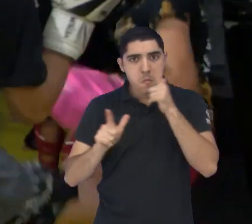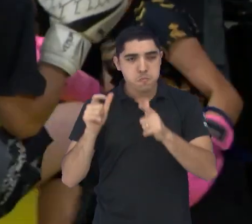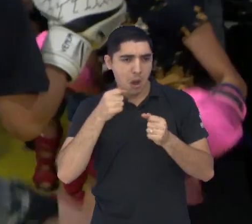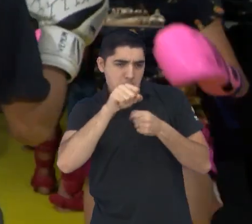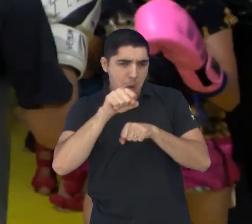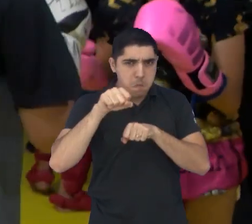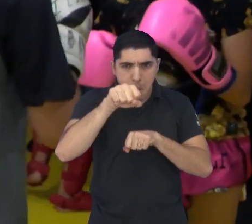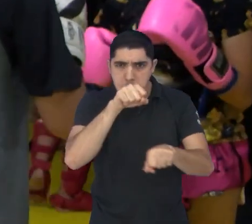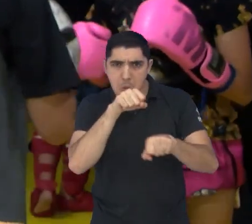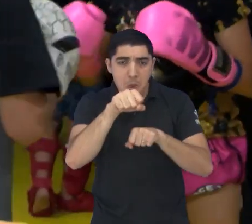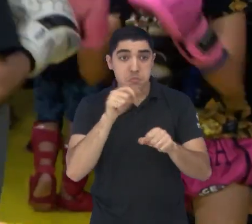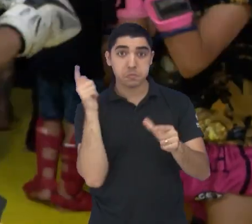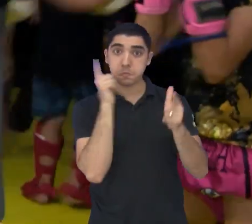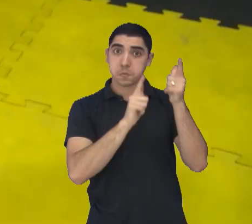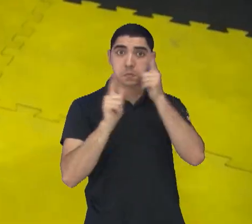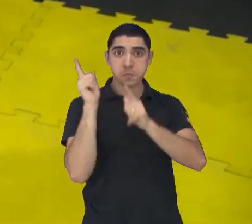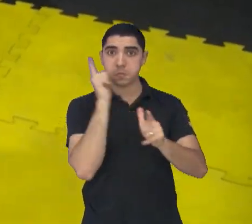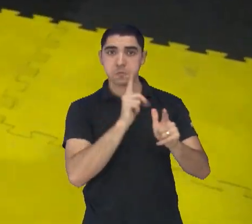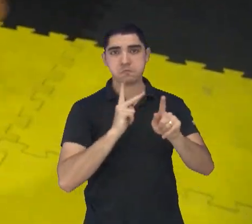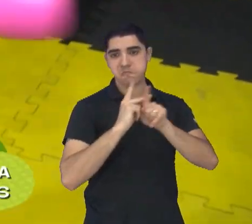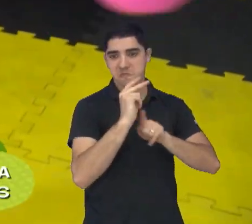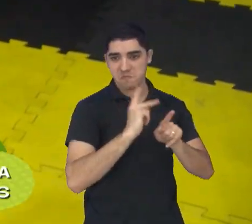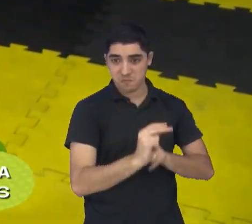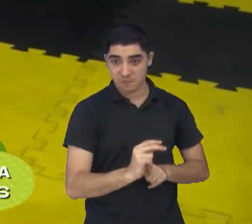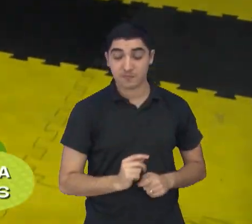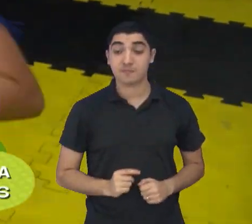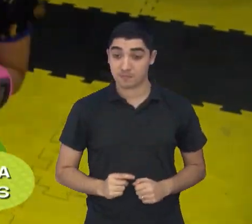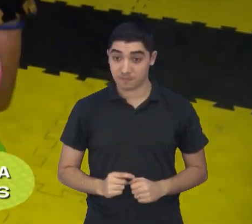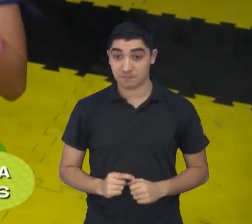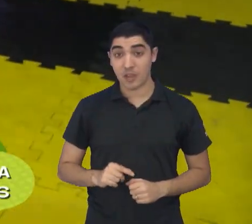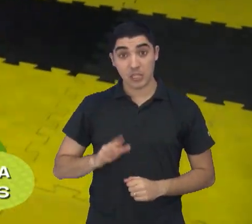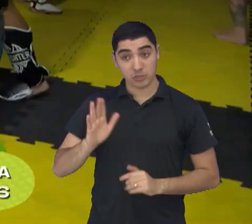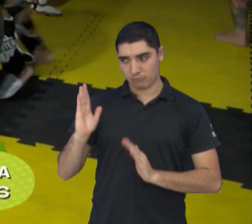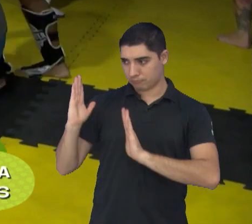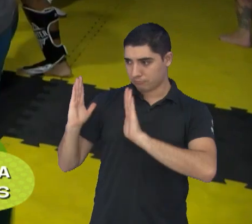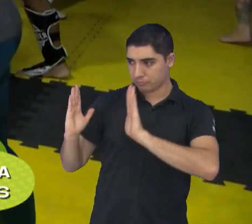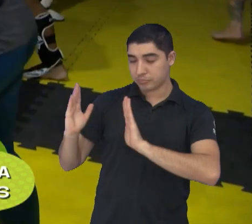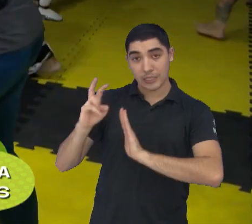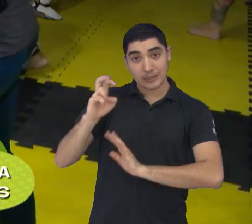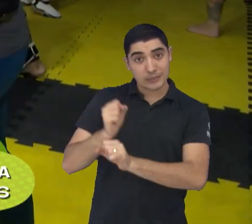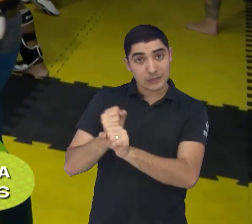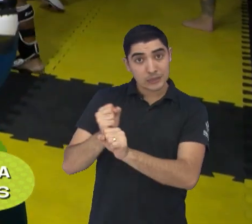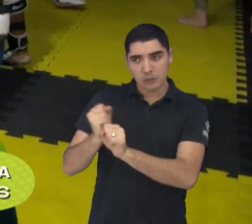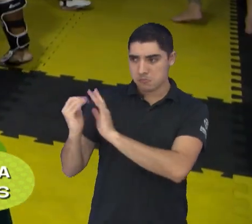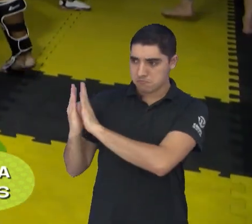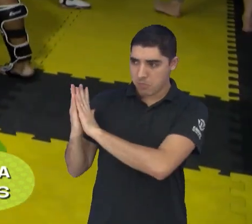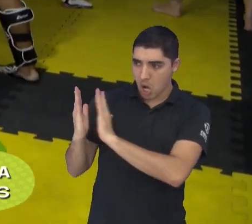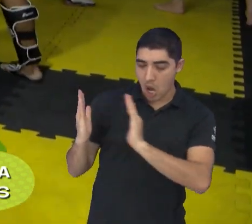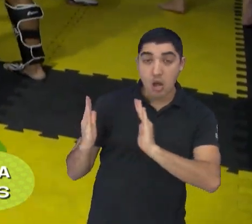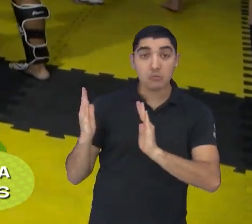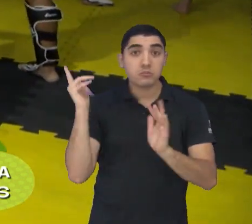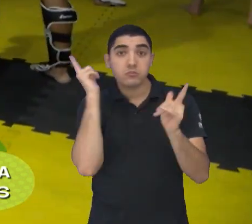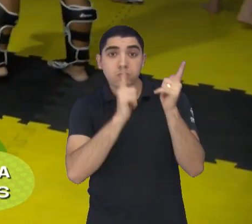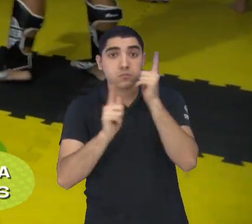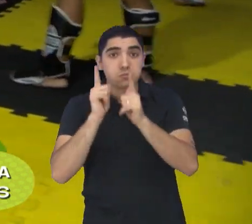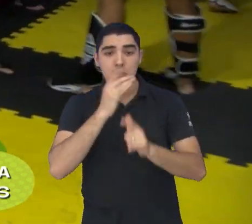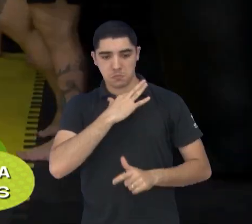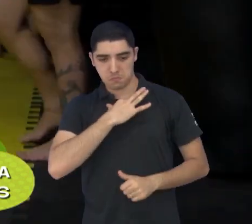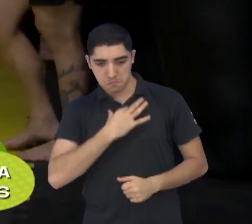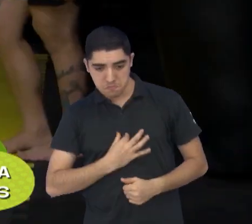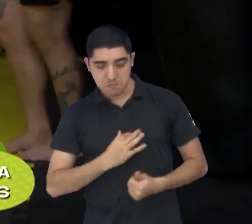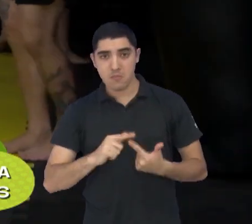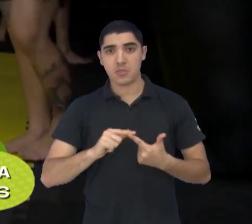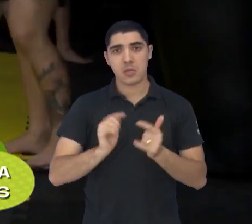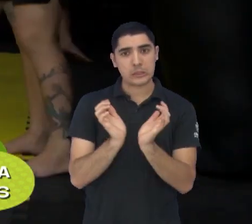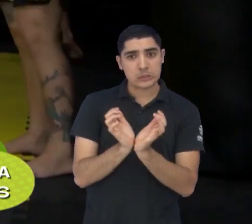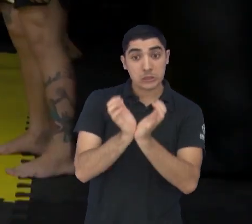vez mais conquistando seus objetivos. E nesses últimos cinco anos, foram vários títulos, medalhas, e até mesmo